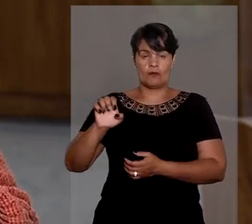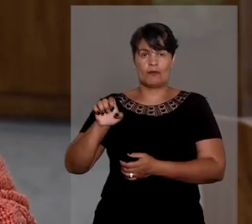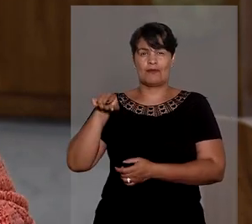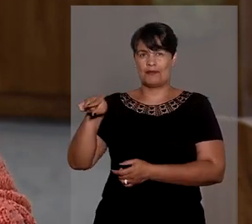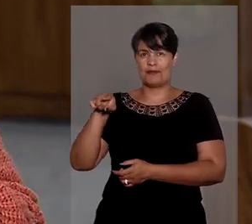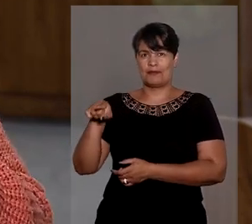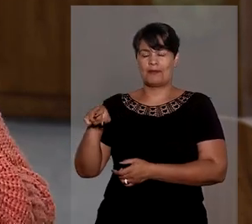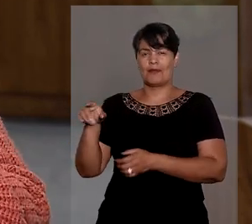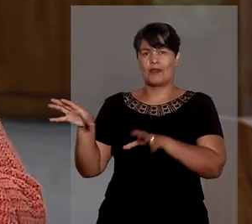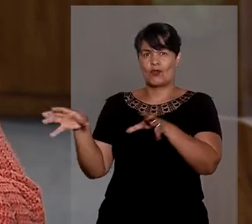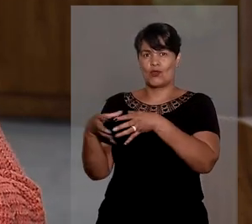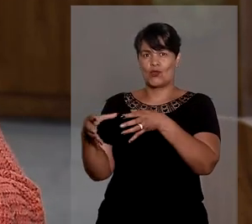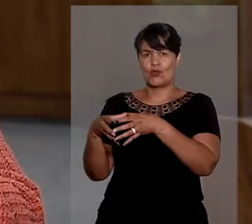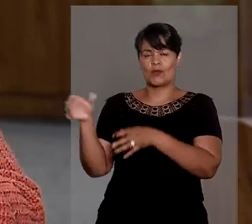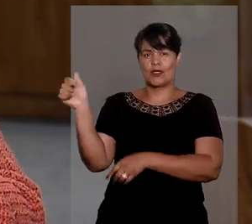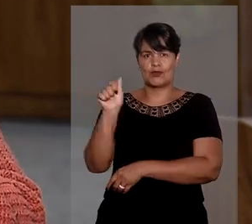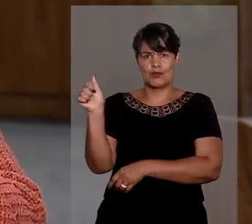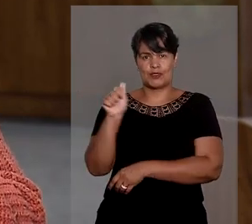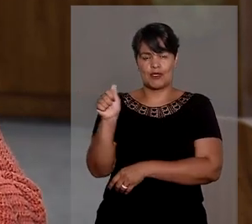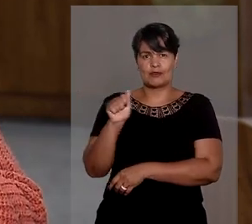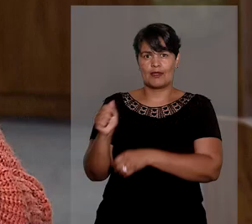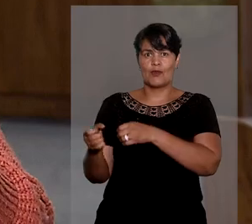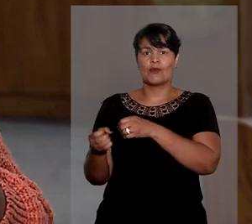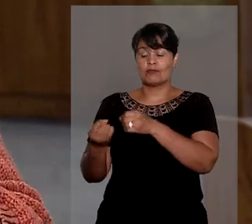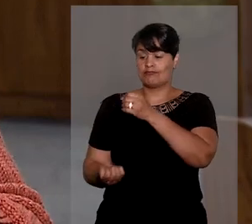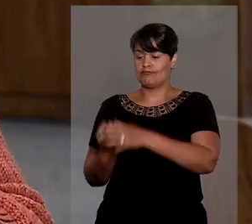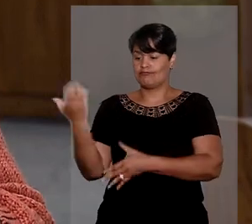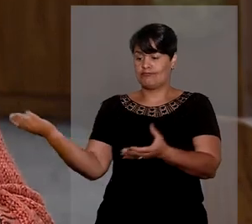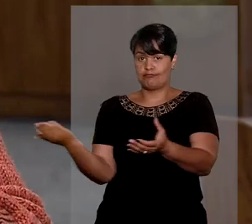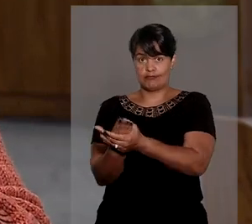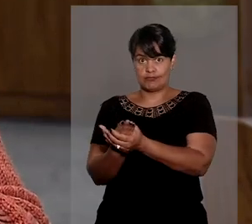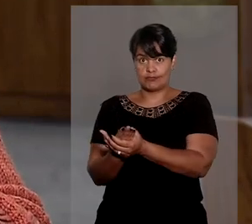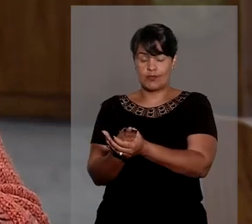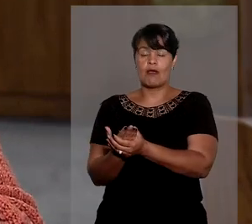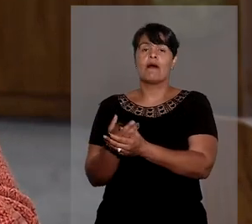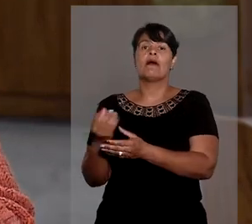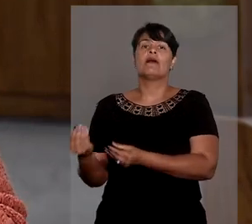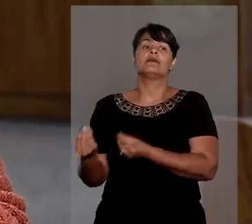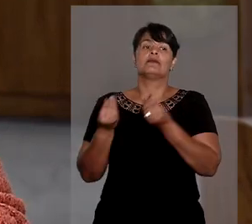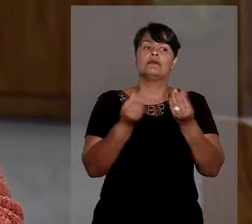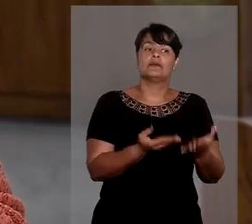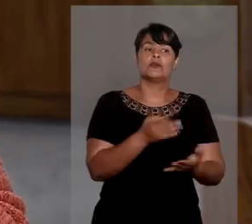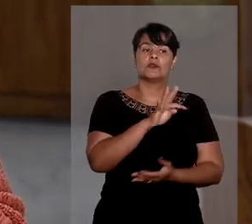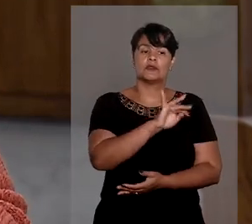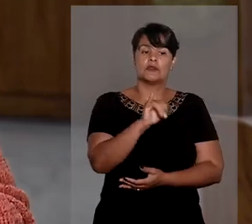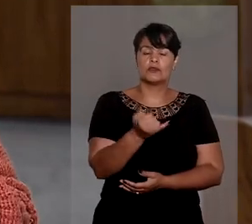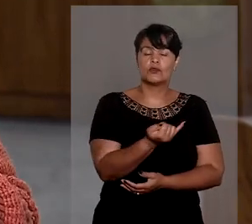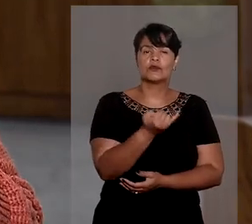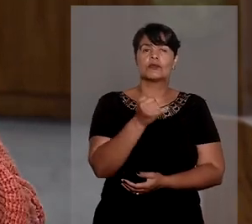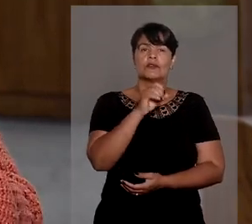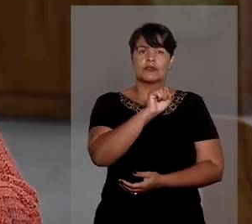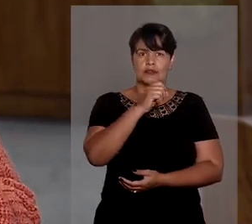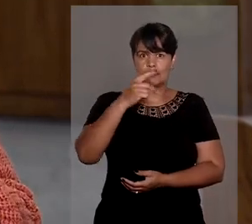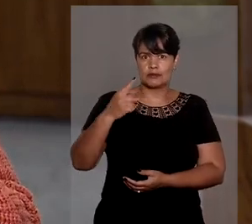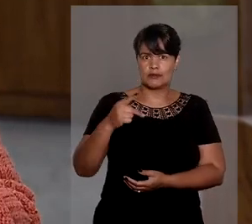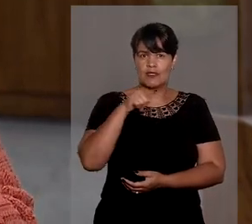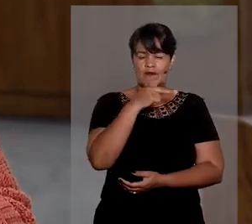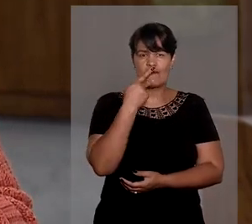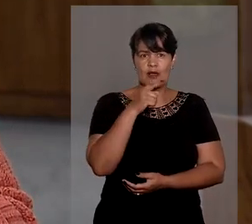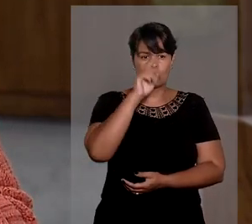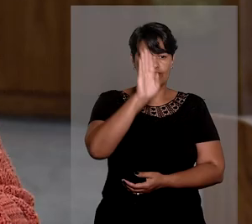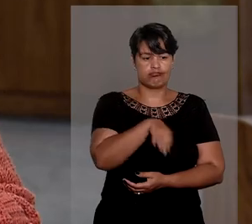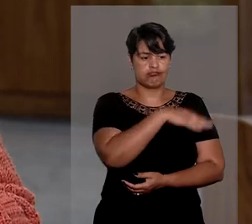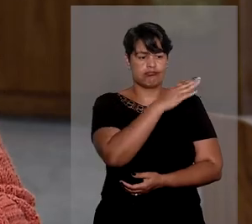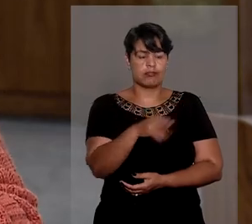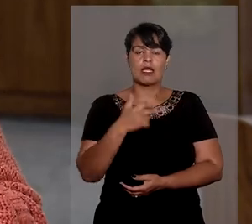de proprietários, a quarta turma do STJ reformou a córdão do Tribunal de Justiça de São Paulo que extinguiu a ação de